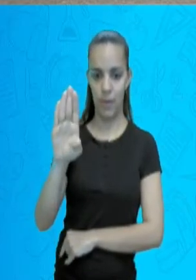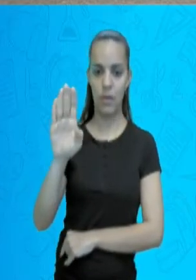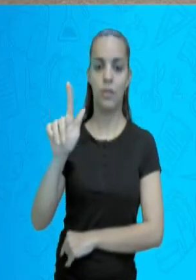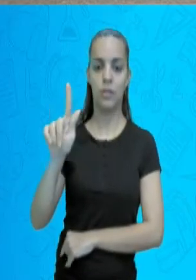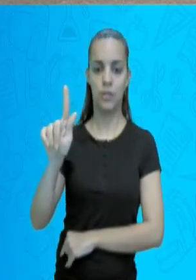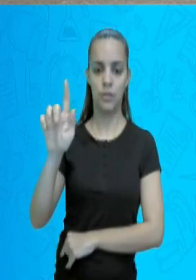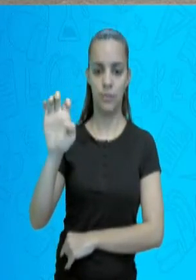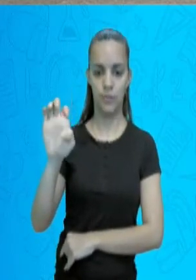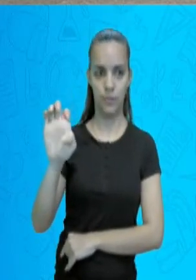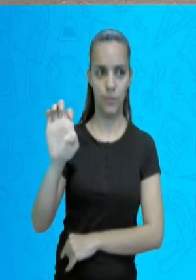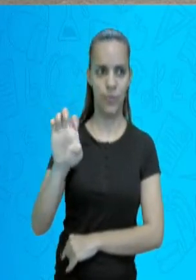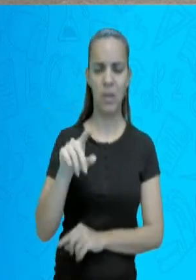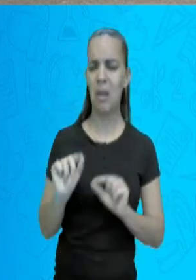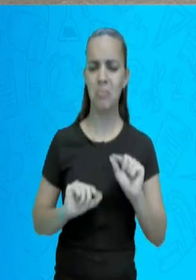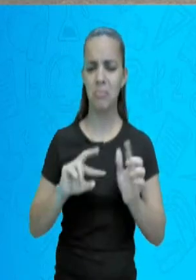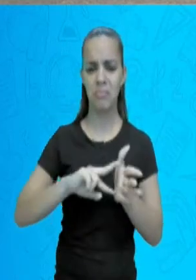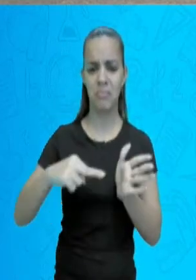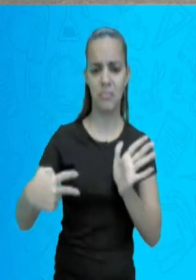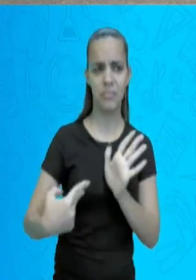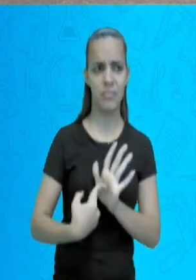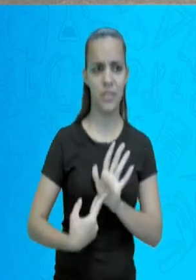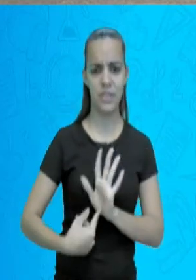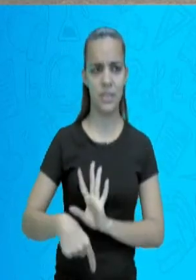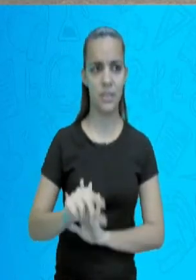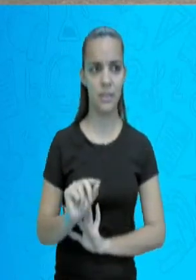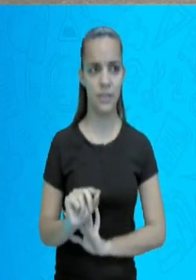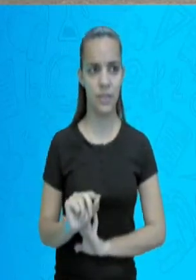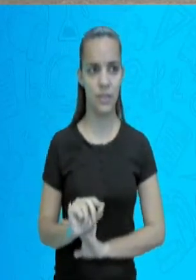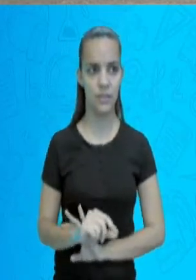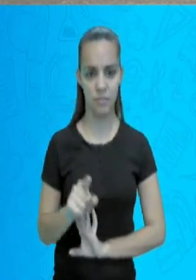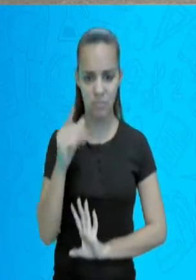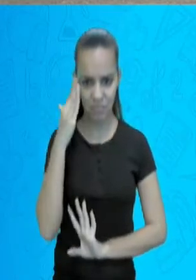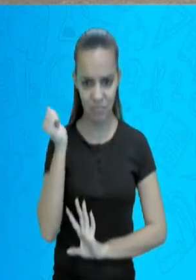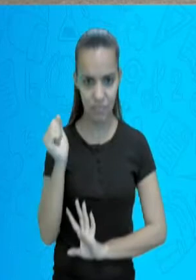significa IBGE? Você sabe?